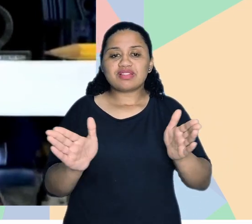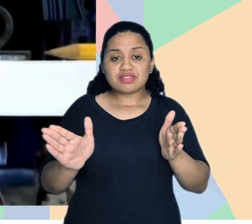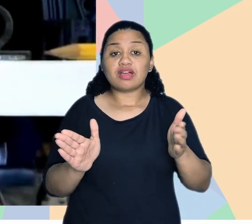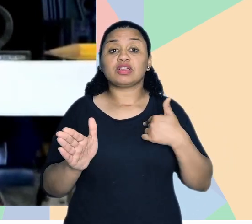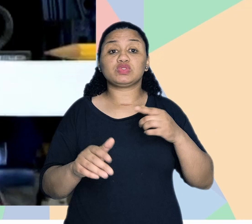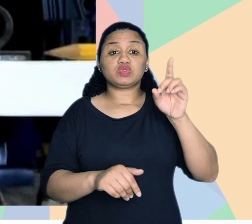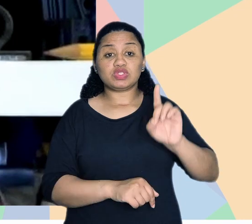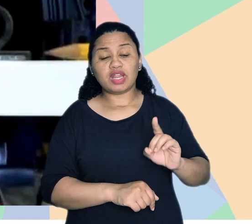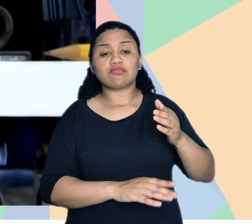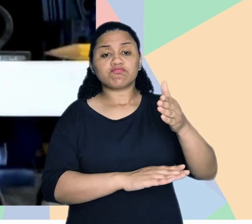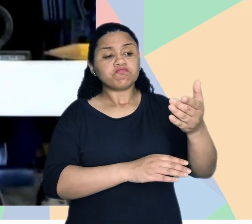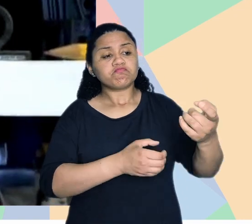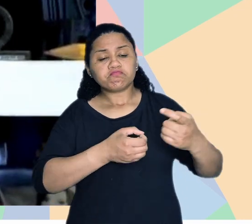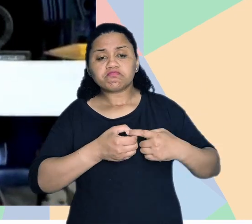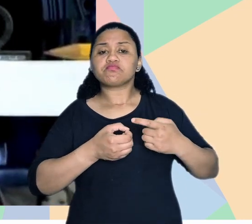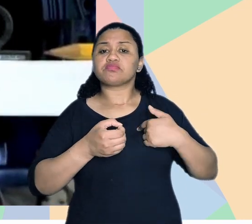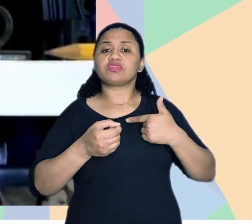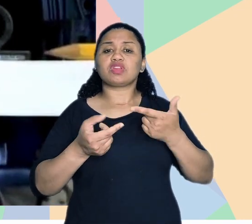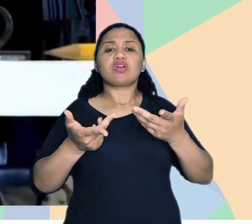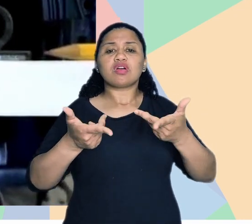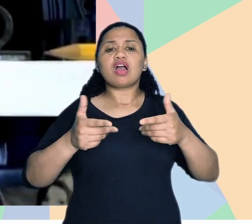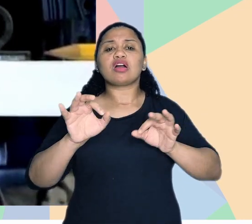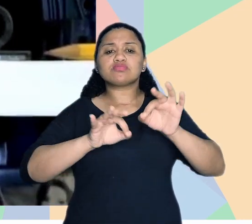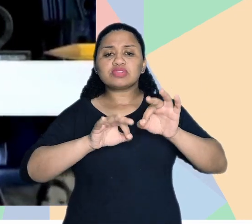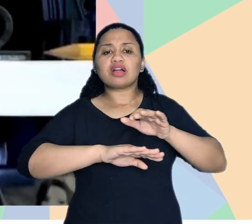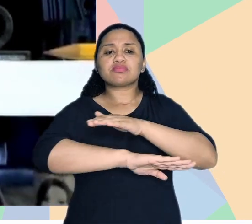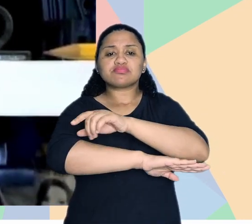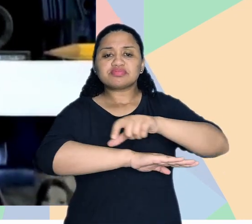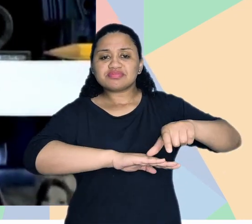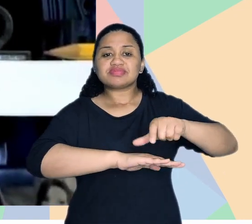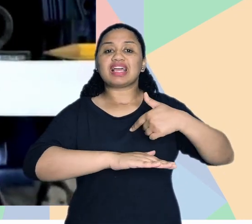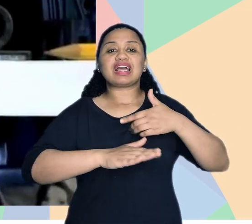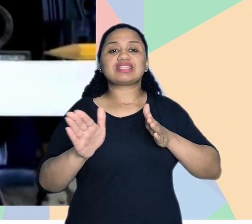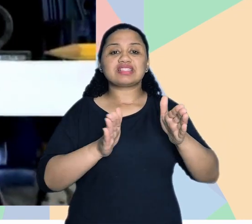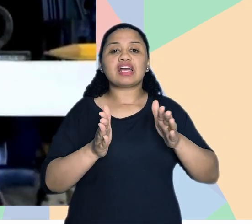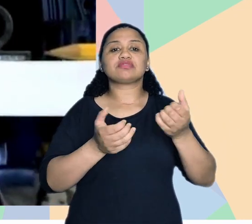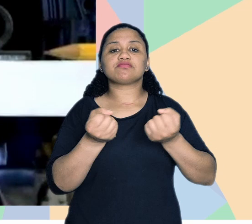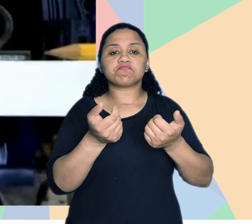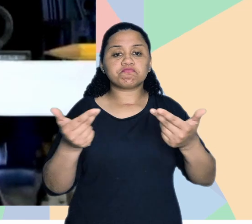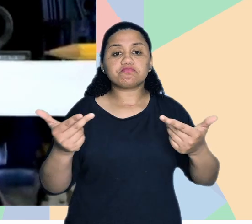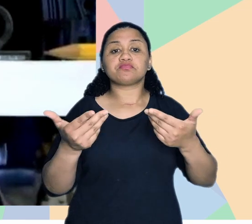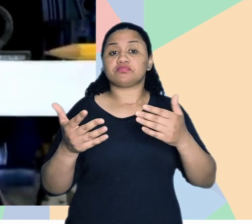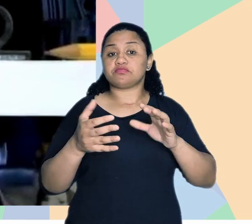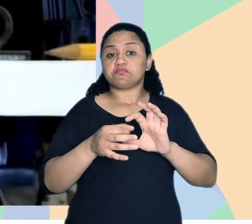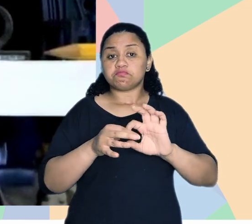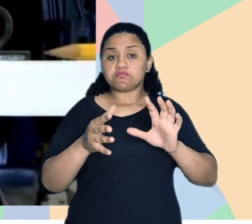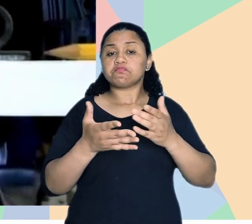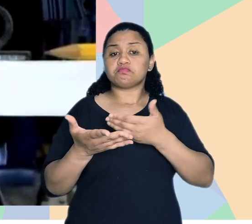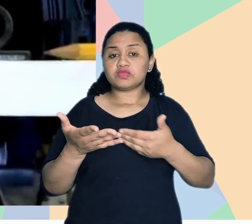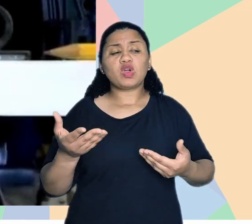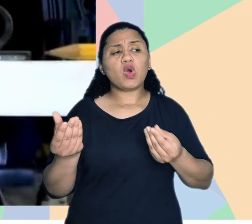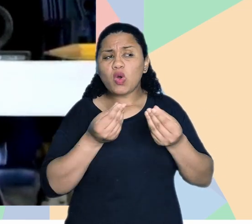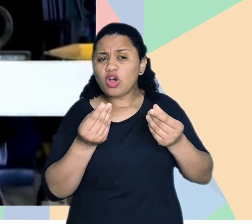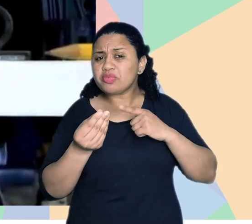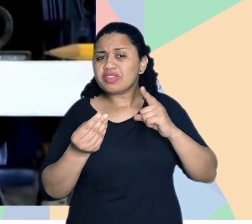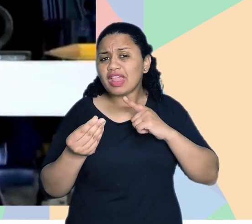pelo acesso, né, pelo direito de ir vir, começar por requalificação de calçadas, acesso a transporte coletivo, né, como é que